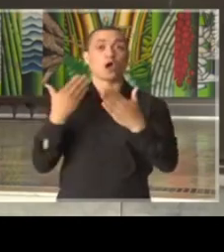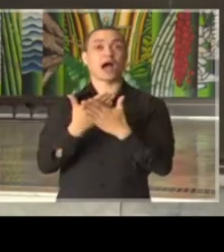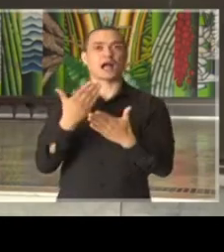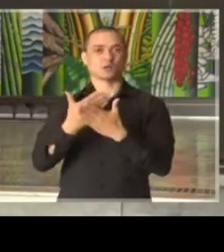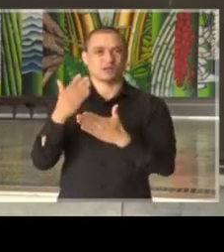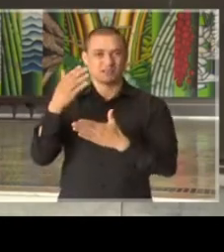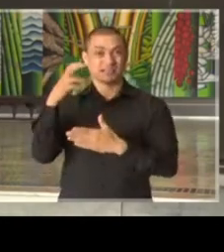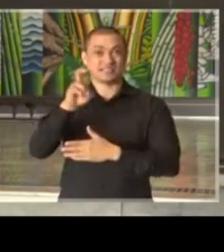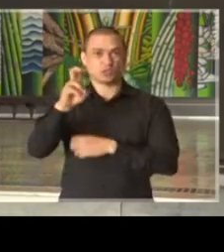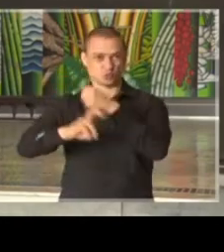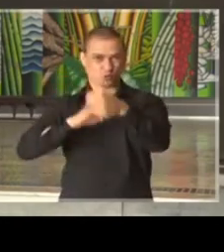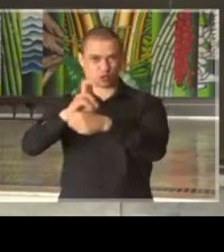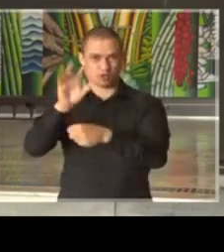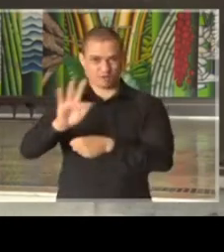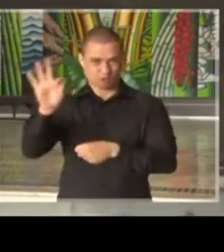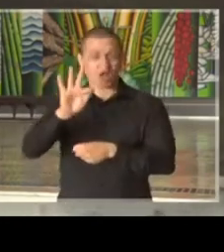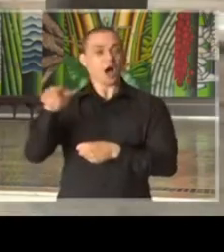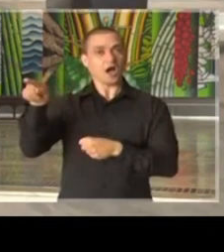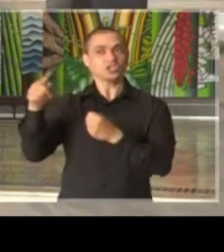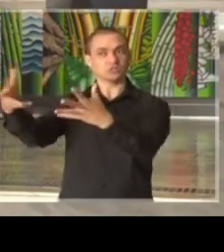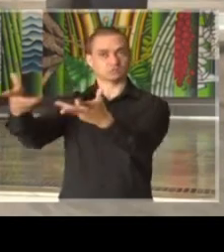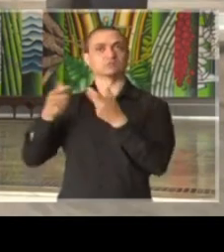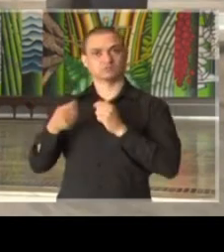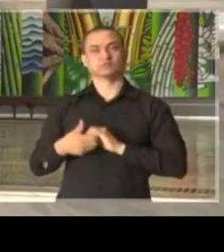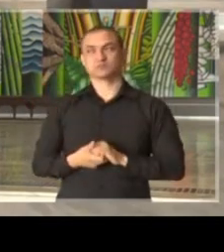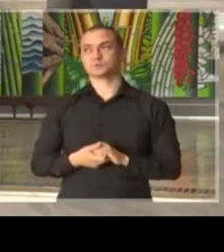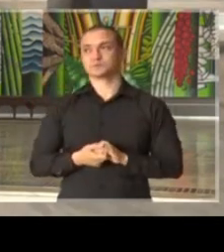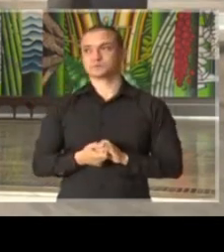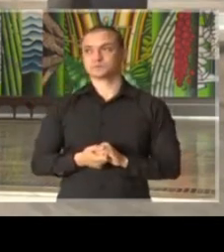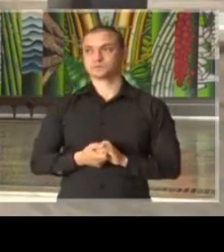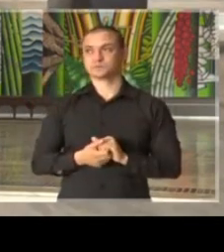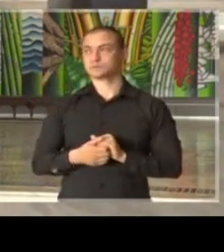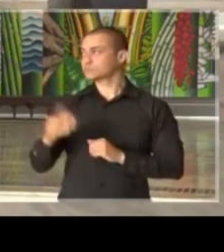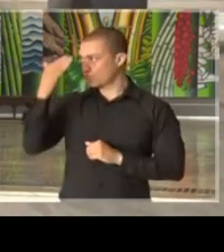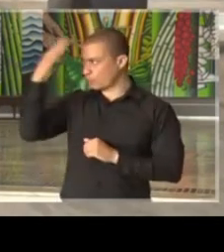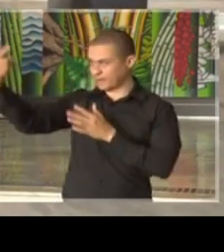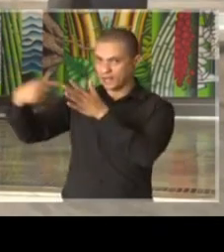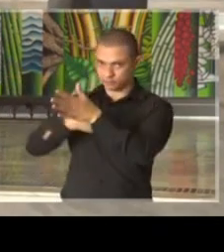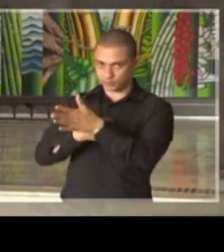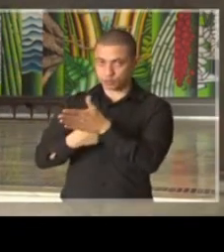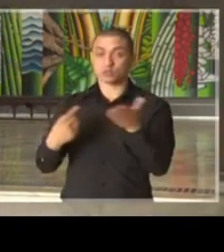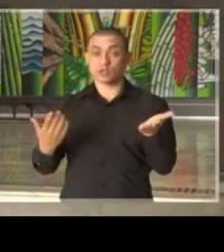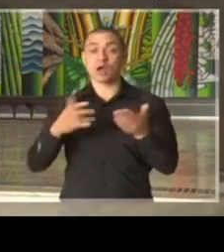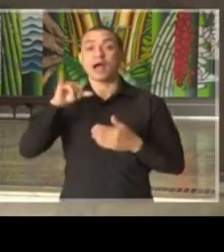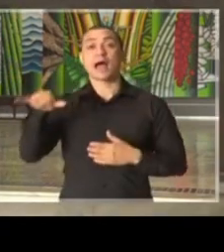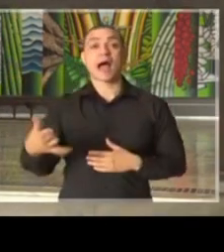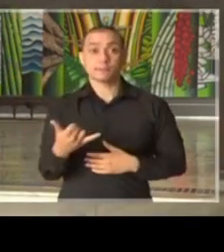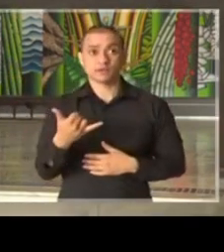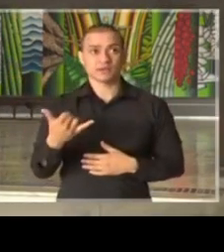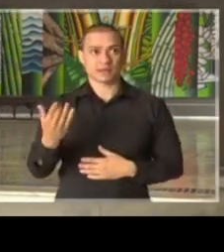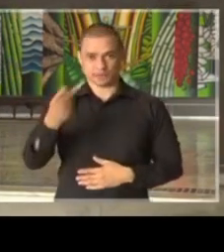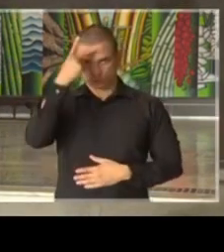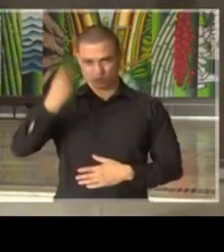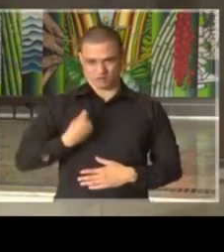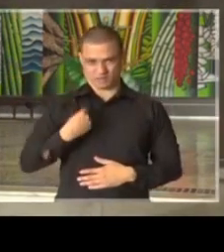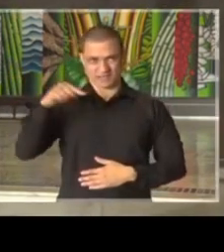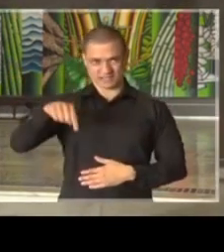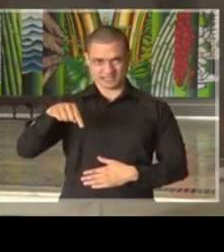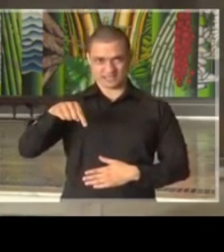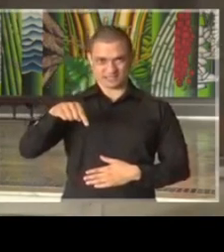segunda com 2 mil quintonistas. Obrigado, Bruno. Marju, muito obrigado pela pergunta. Aproveitando, os que estão aqui ainda online,